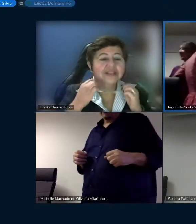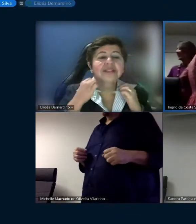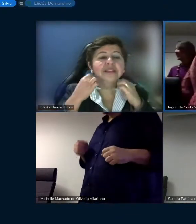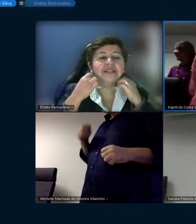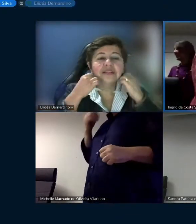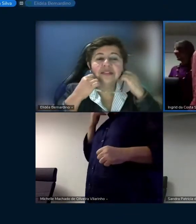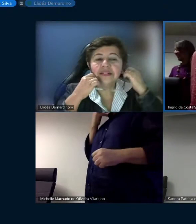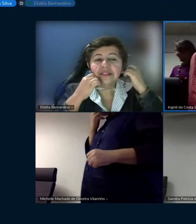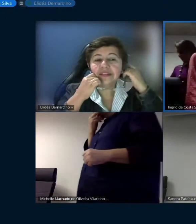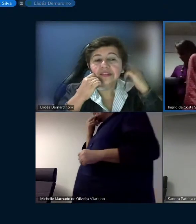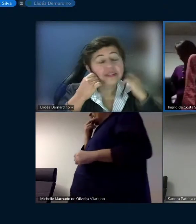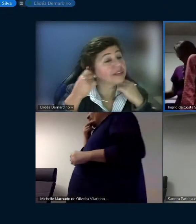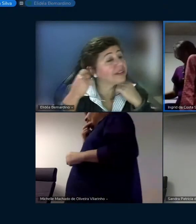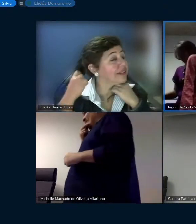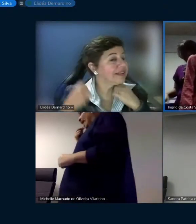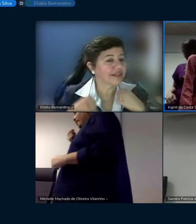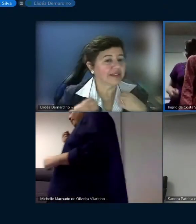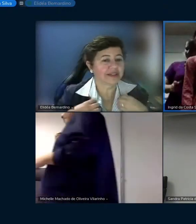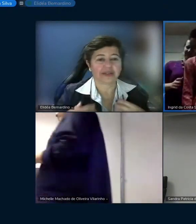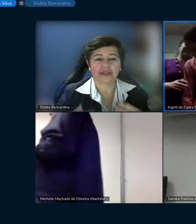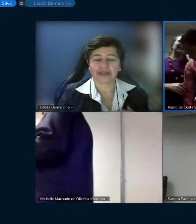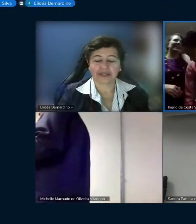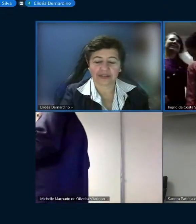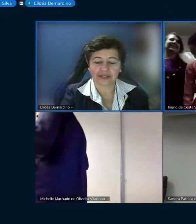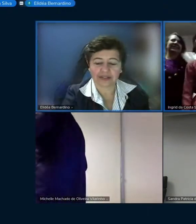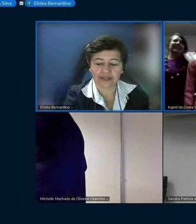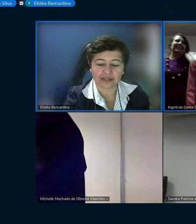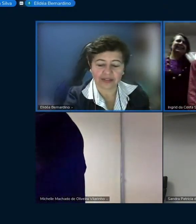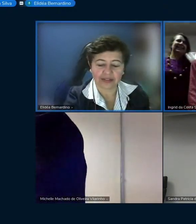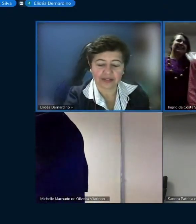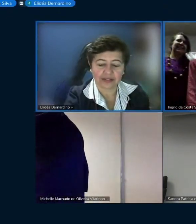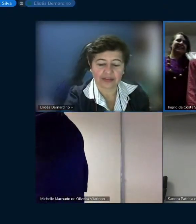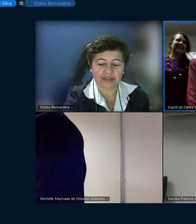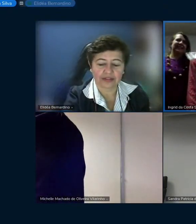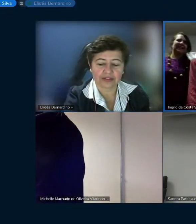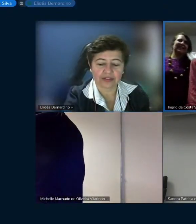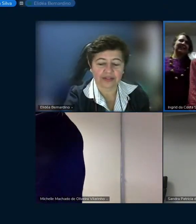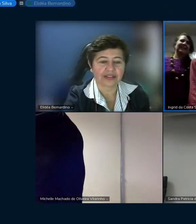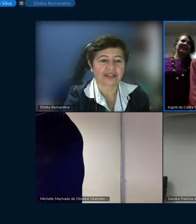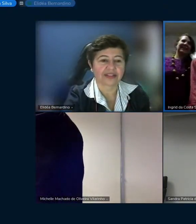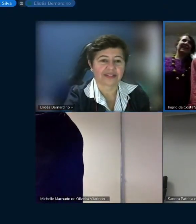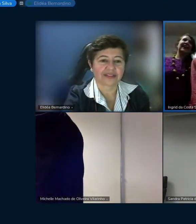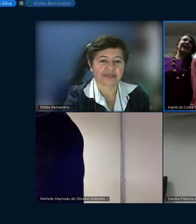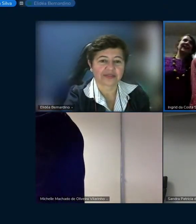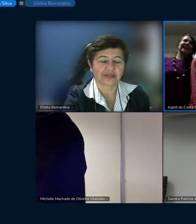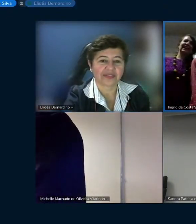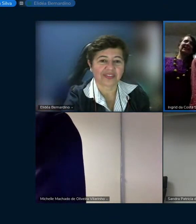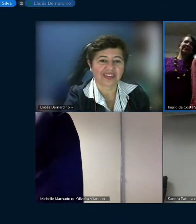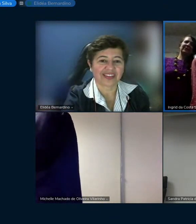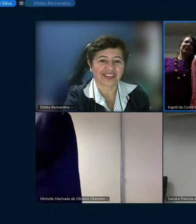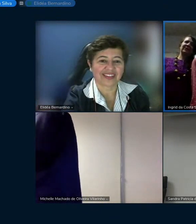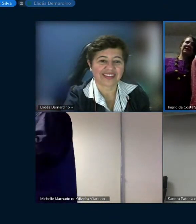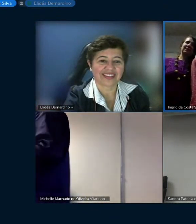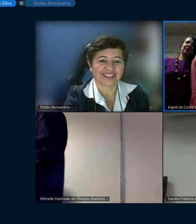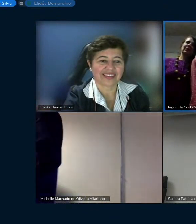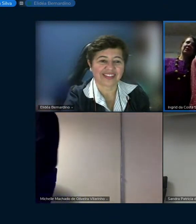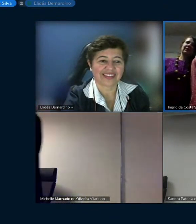olha eu aqui olha eu aqui pra tirar o print também que vai pegar todos vocês ah legal